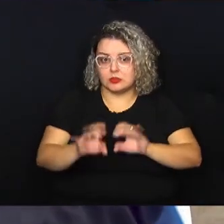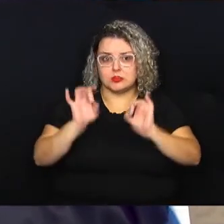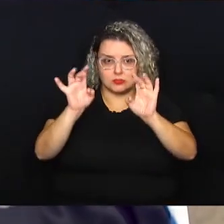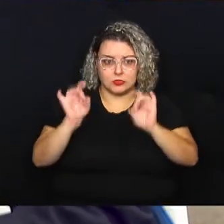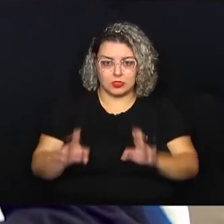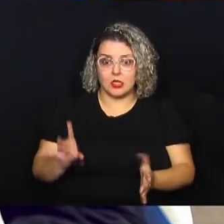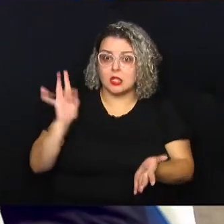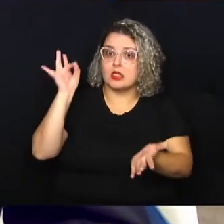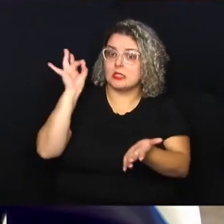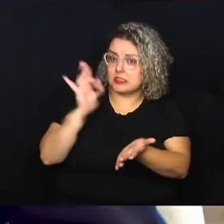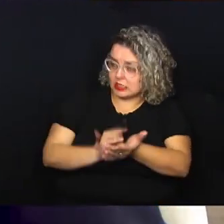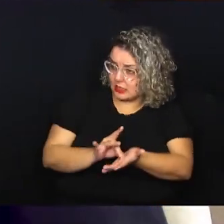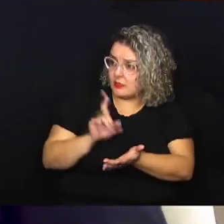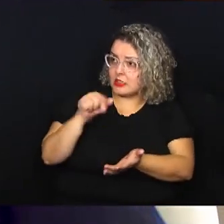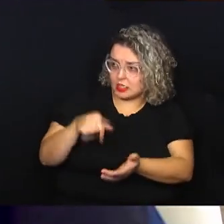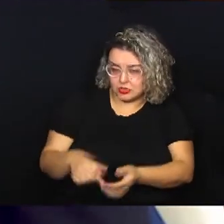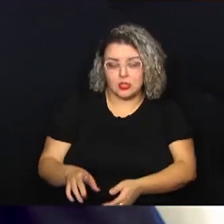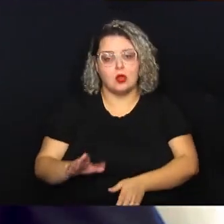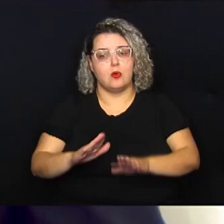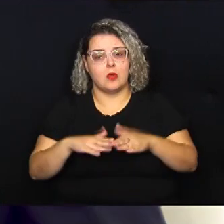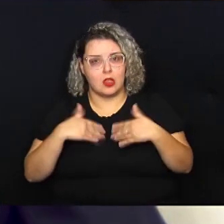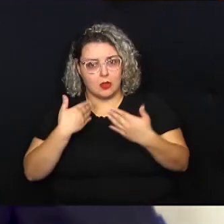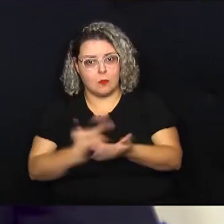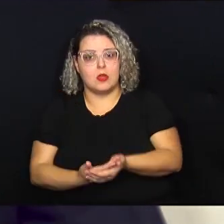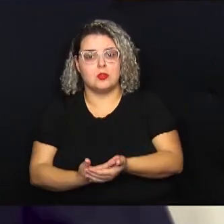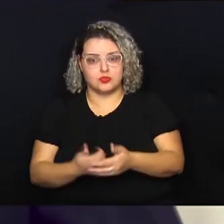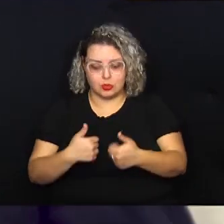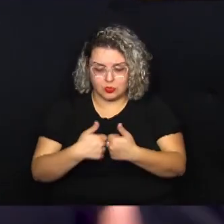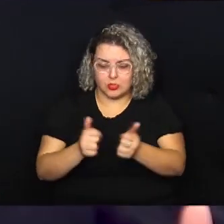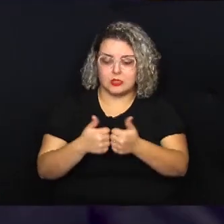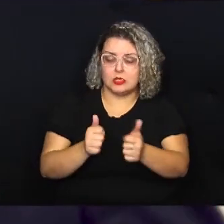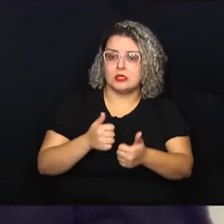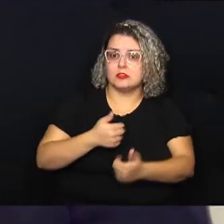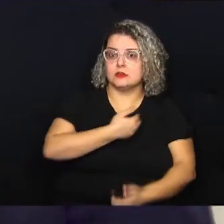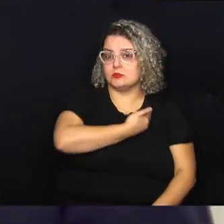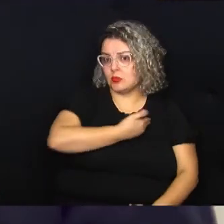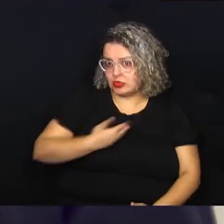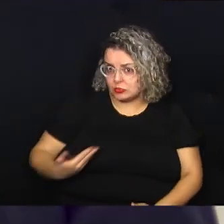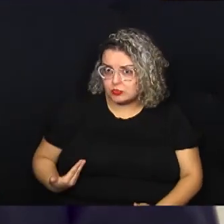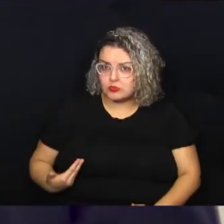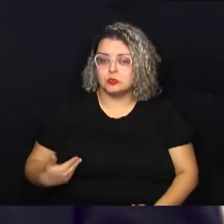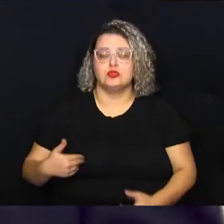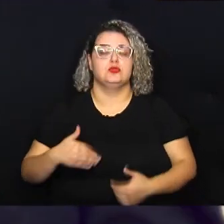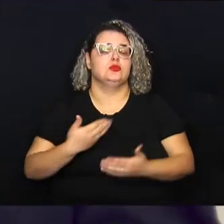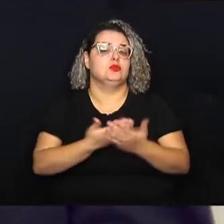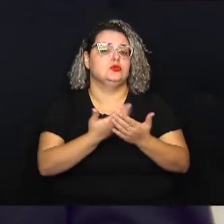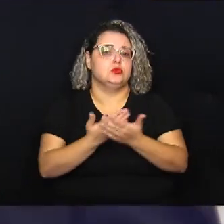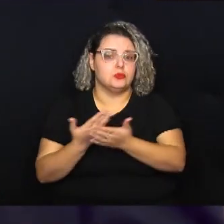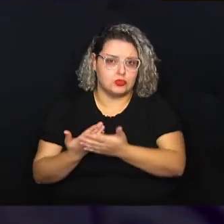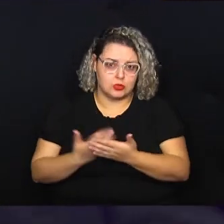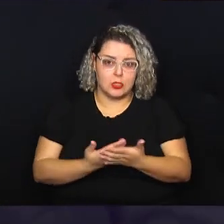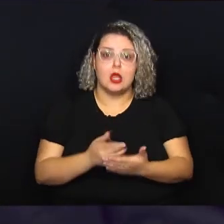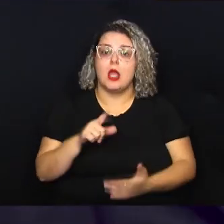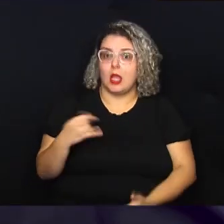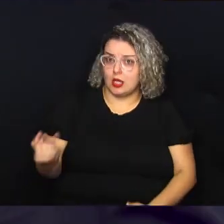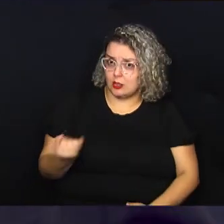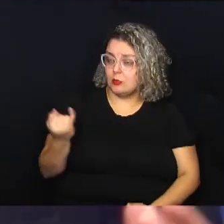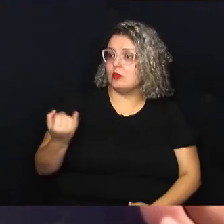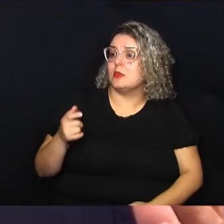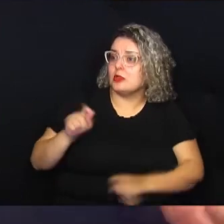verdade, é um requerimento relacionado ao transporte escolar. O transporte escolar é um instrumento muito importante para as pessoas que